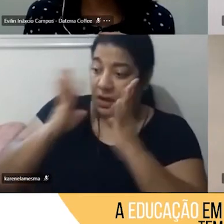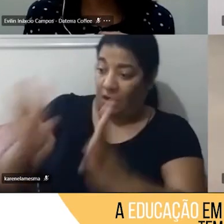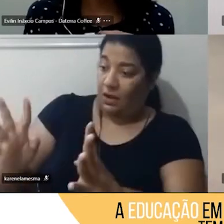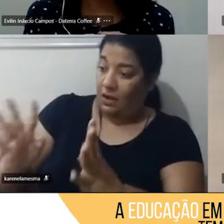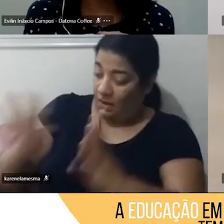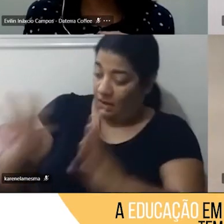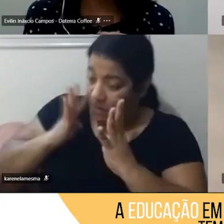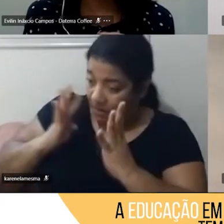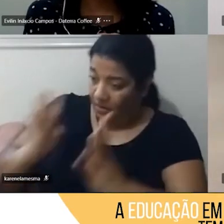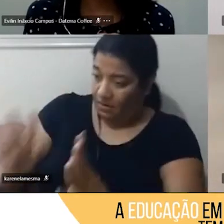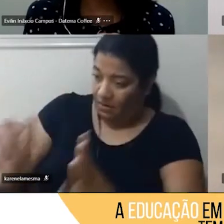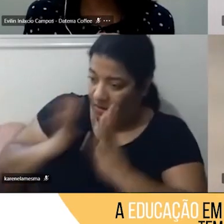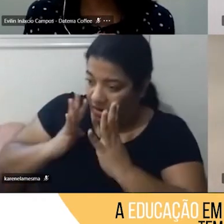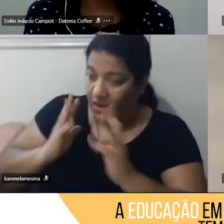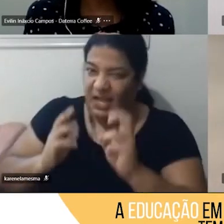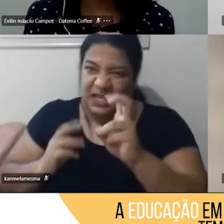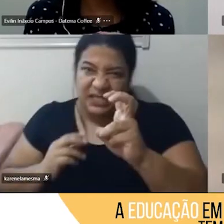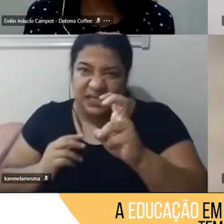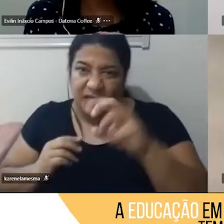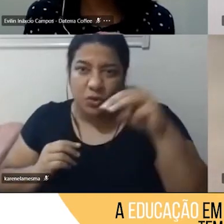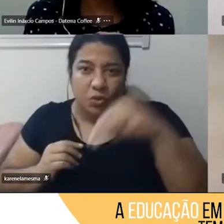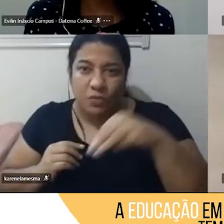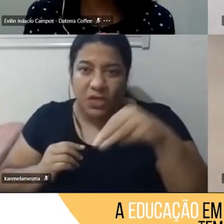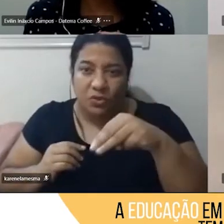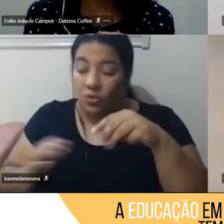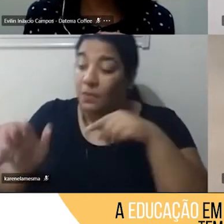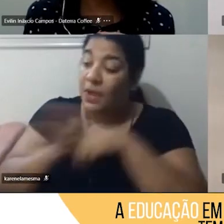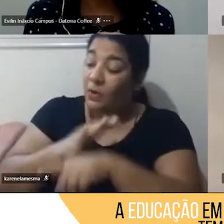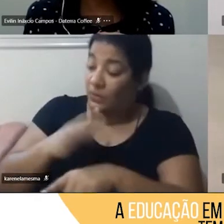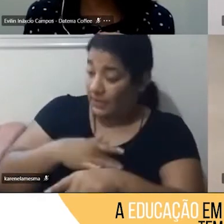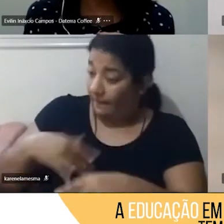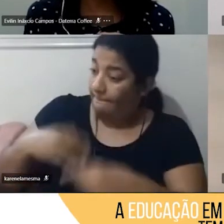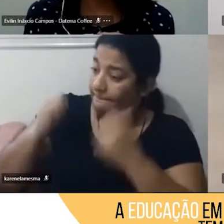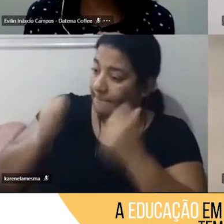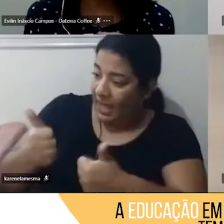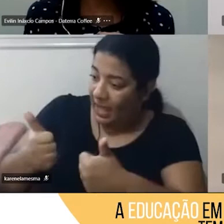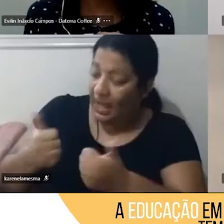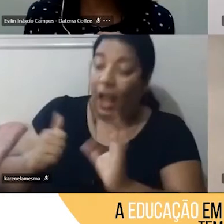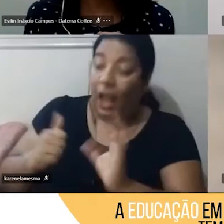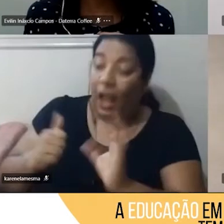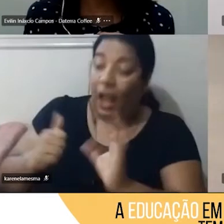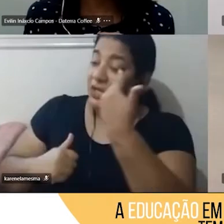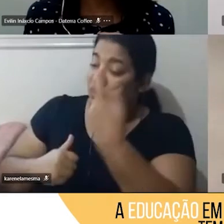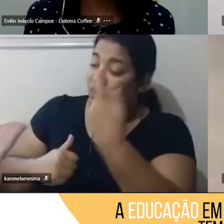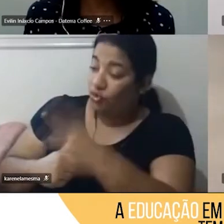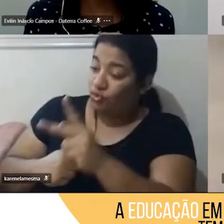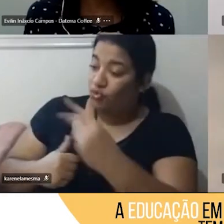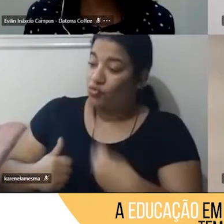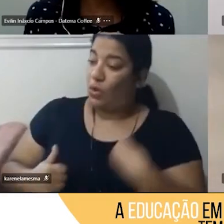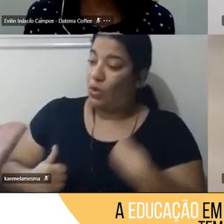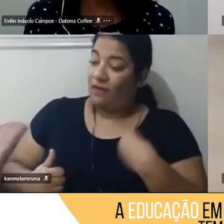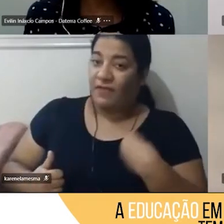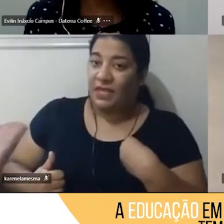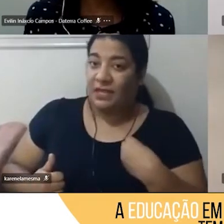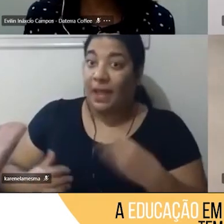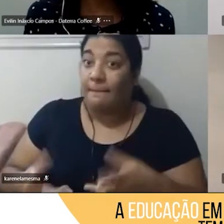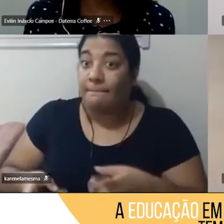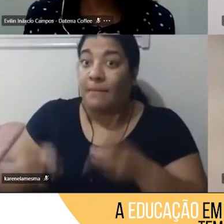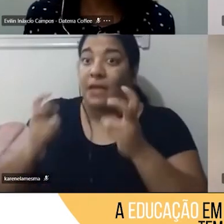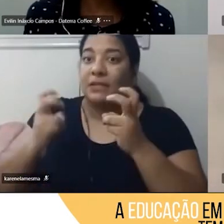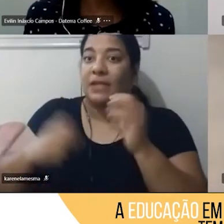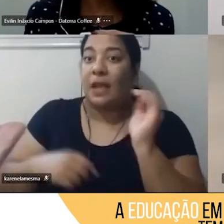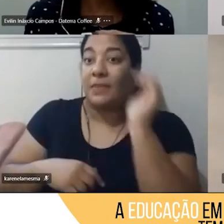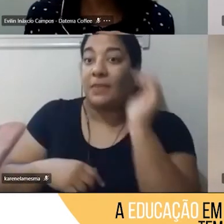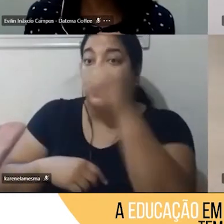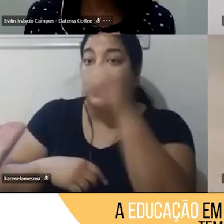gente tem uns cinco minutinhos onde a gente pergunta se eles estão bem, o que está acontecendo, e a gente consegue perceber o ambiente e adaptar também os nossos